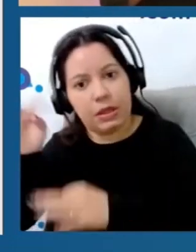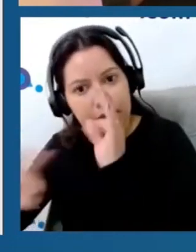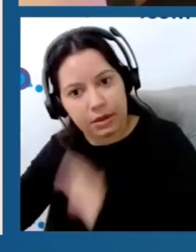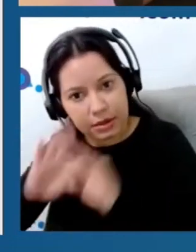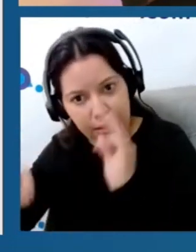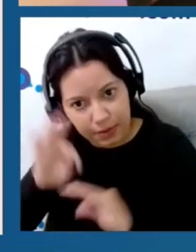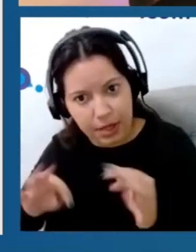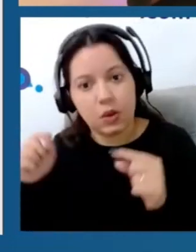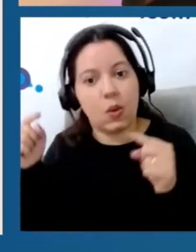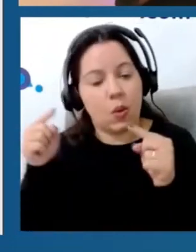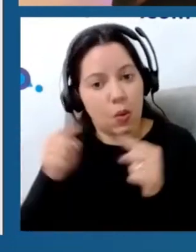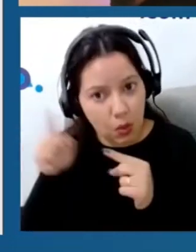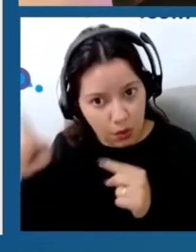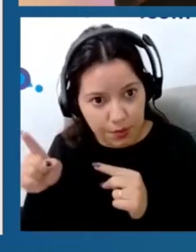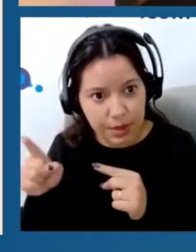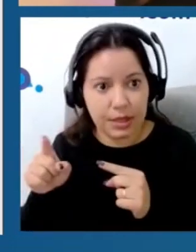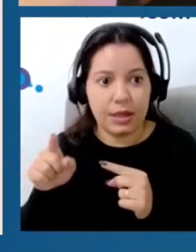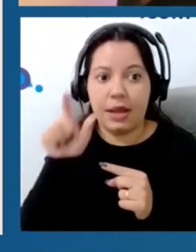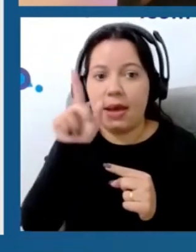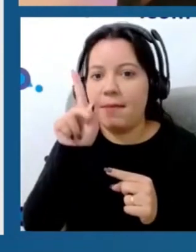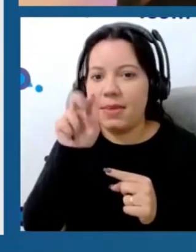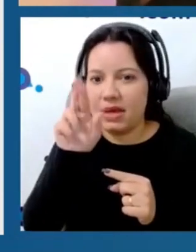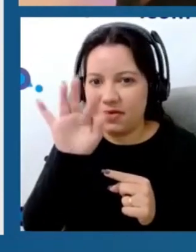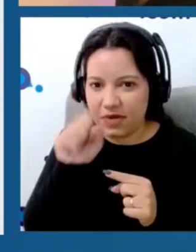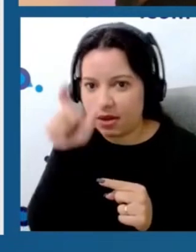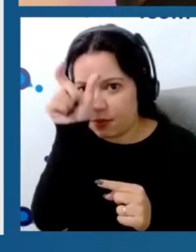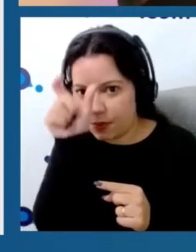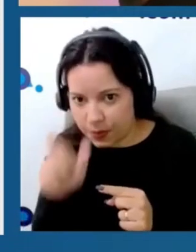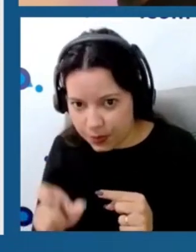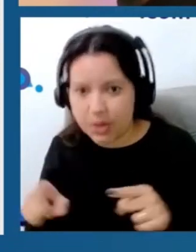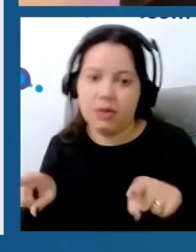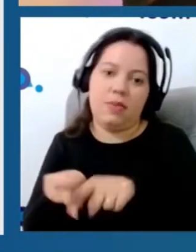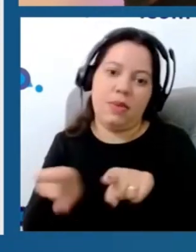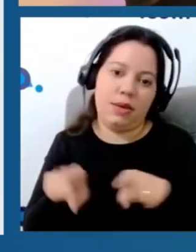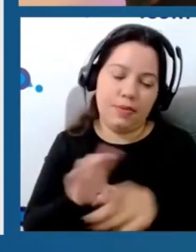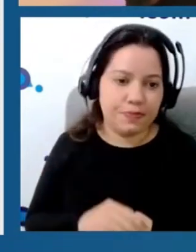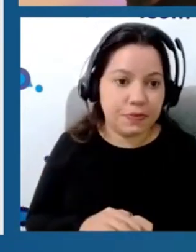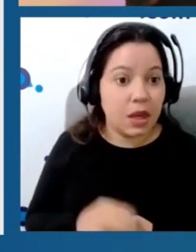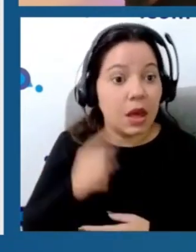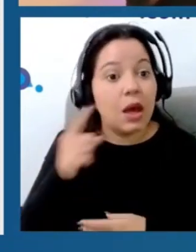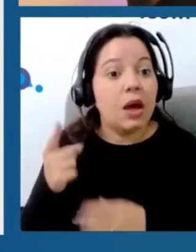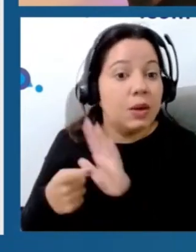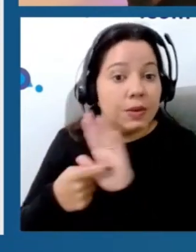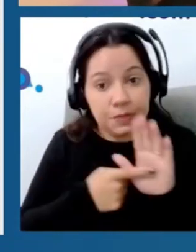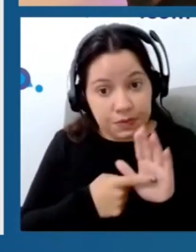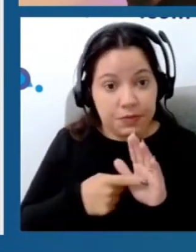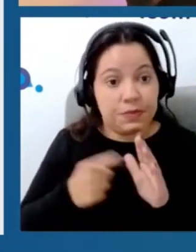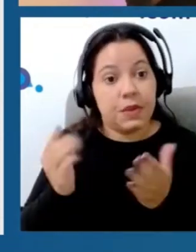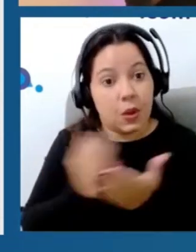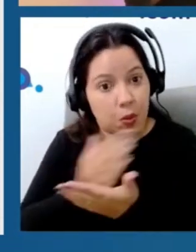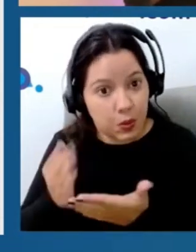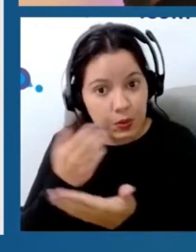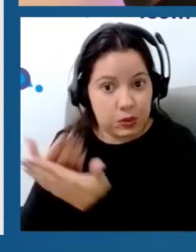mecanismo de ação, tanto na periferia quanto espinhal ou supraespinhal. A gente traz, através dos papers